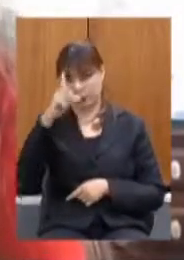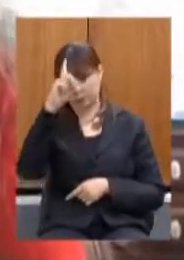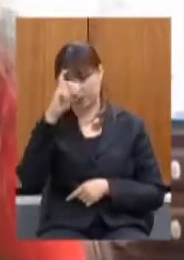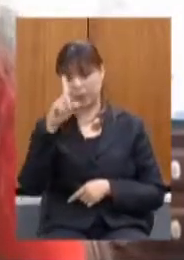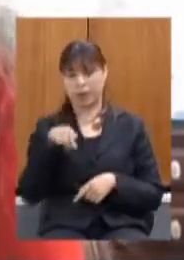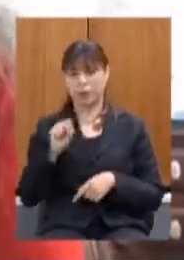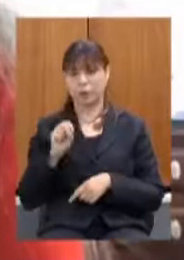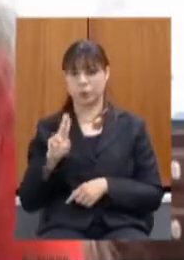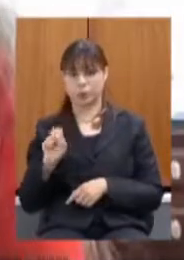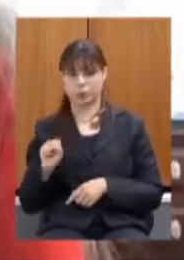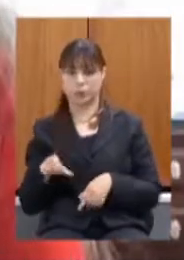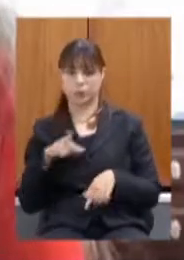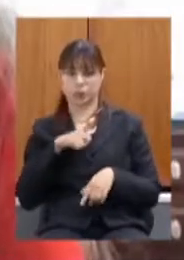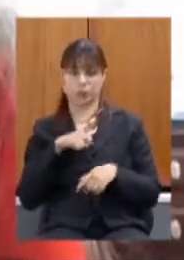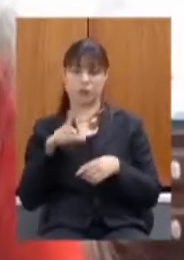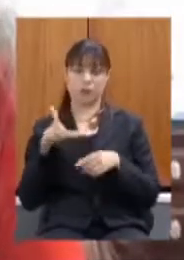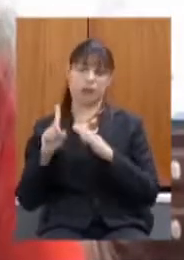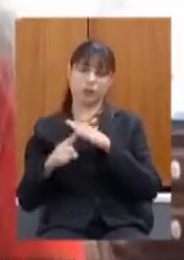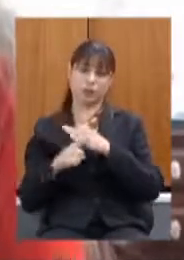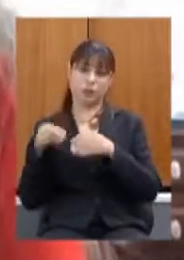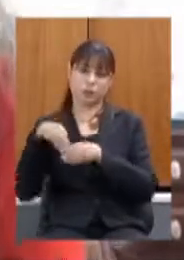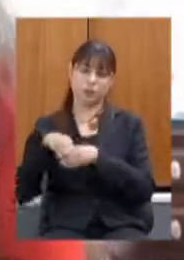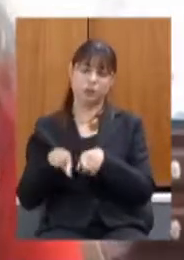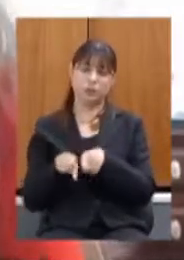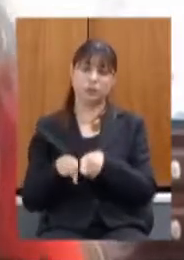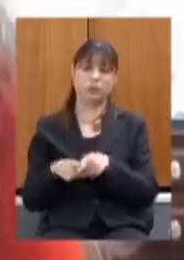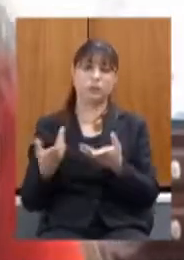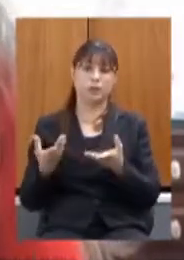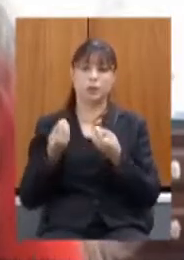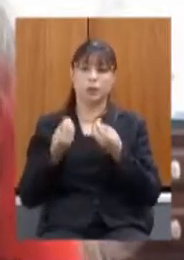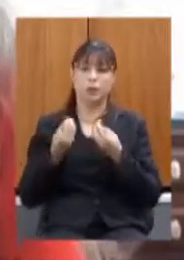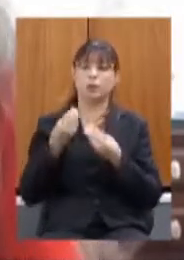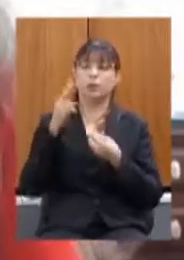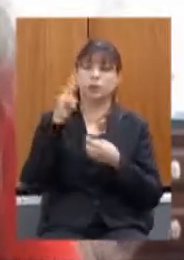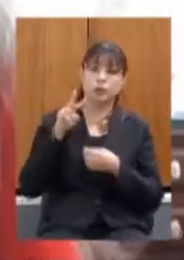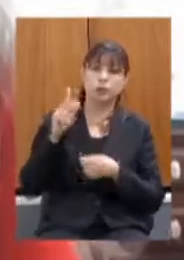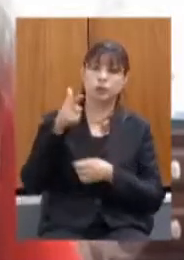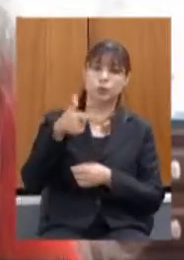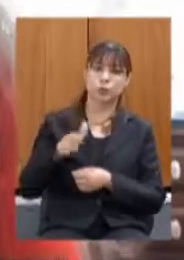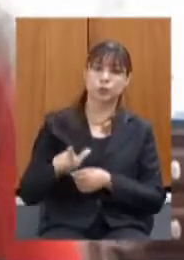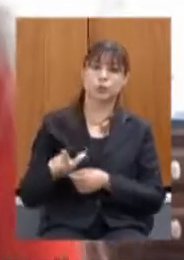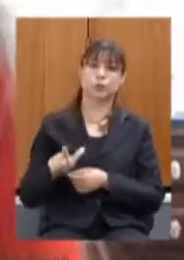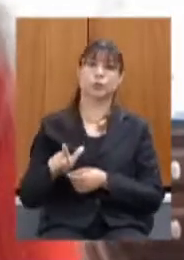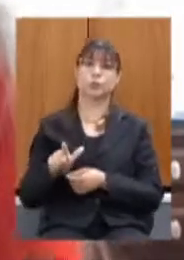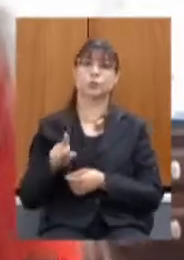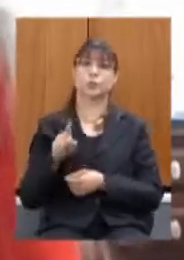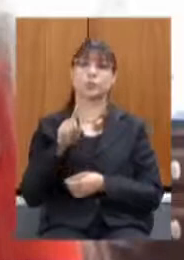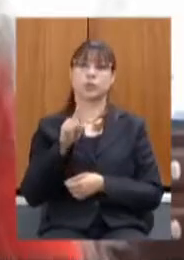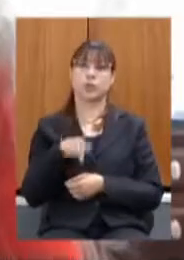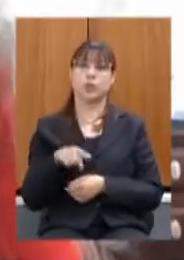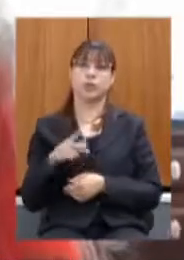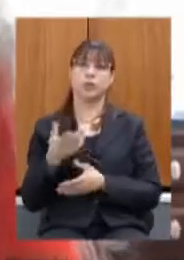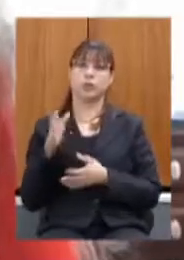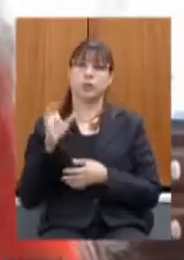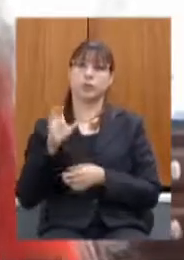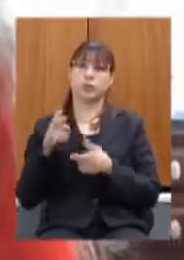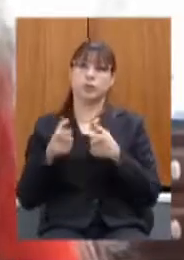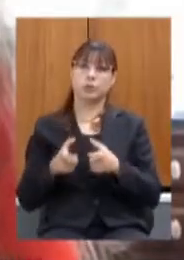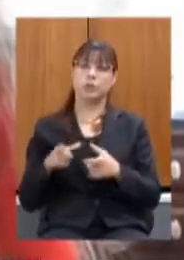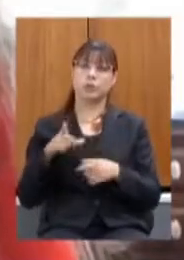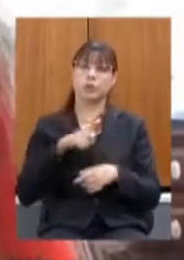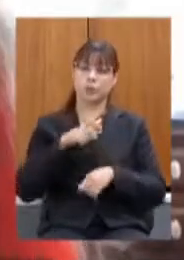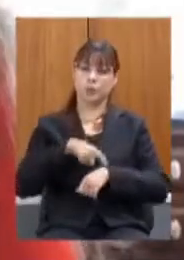forma como isso vem sendo olhado na nossa região que agora está voltando para a onda vermelha estamos passando por um momento muito